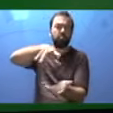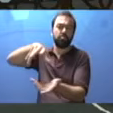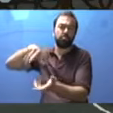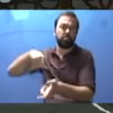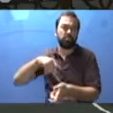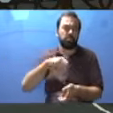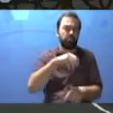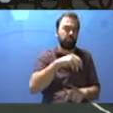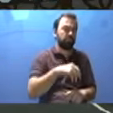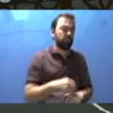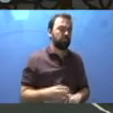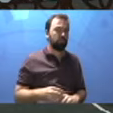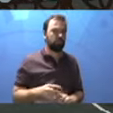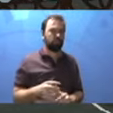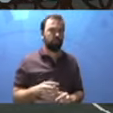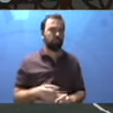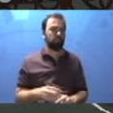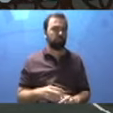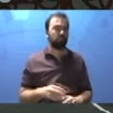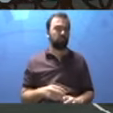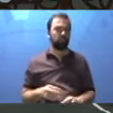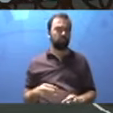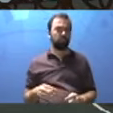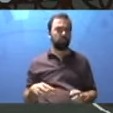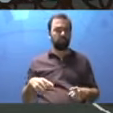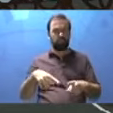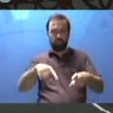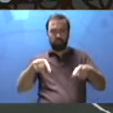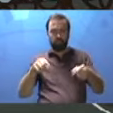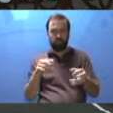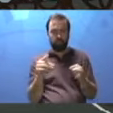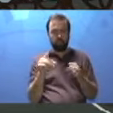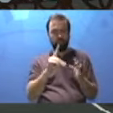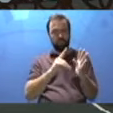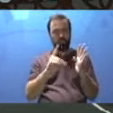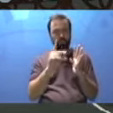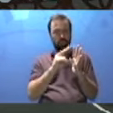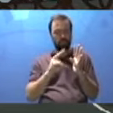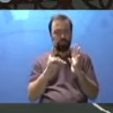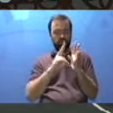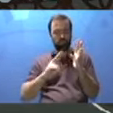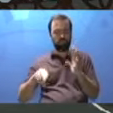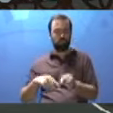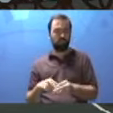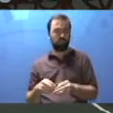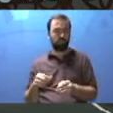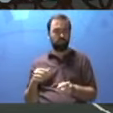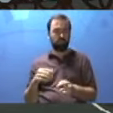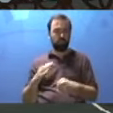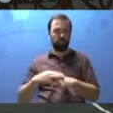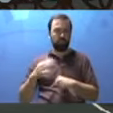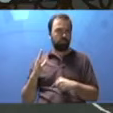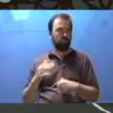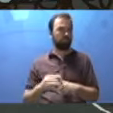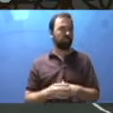para você? Se eu for desenhar os espaços em uma folha branca, eu sei onde está a sala, eu sei onde está a quadra.